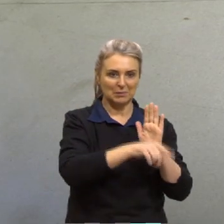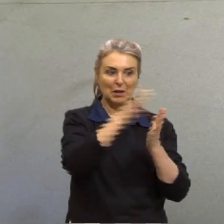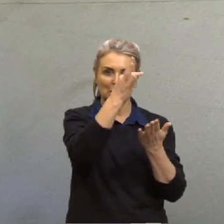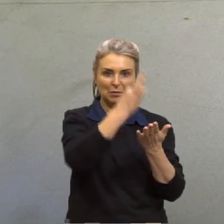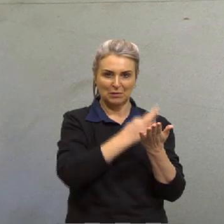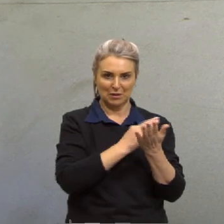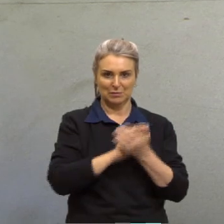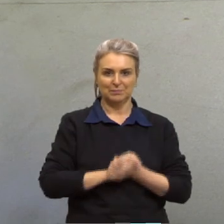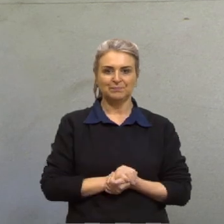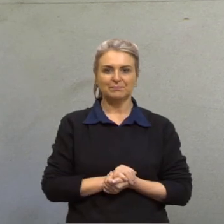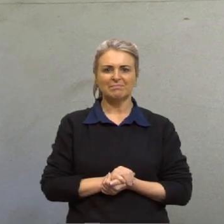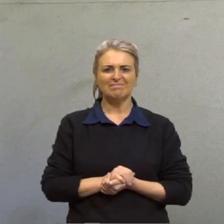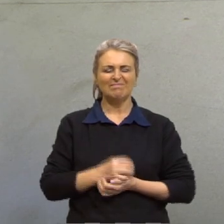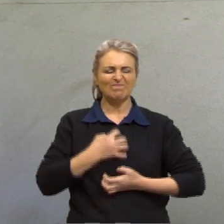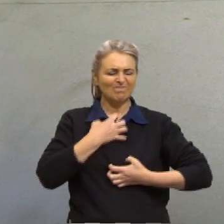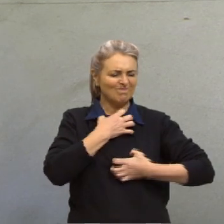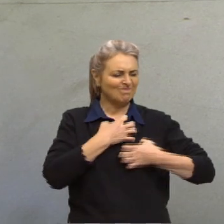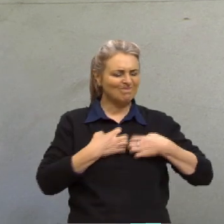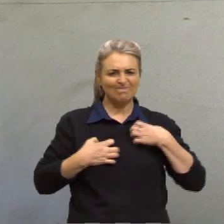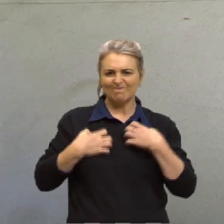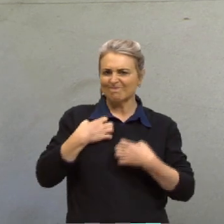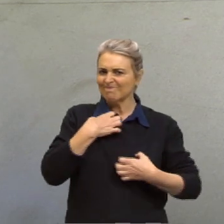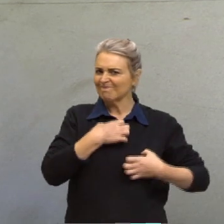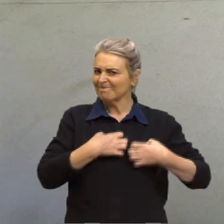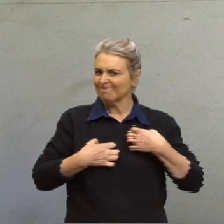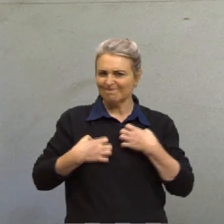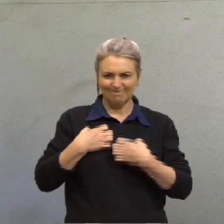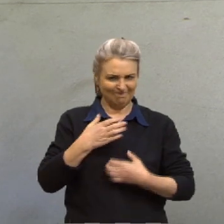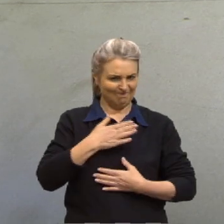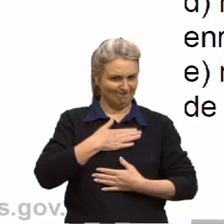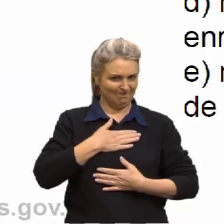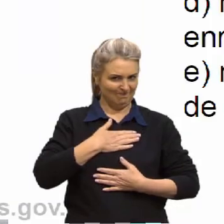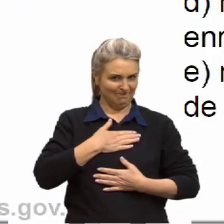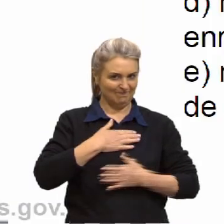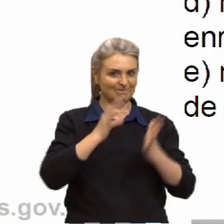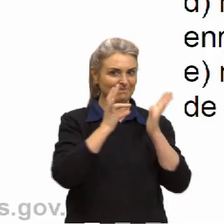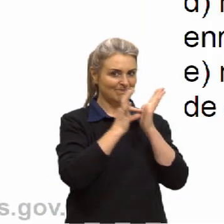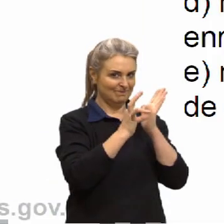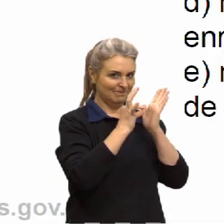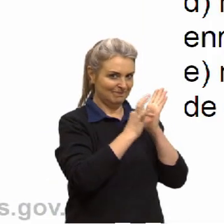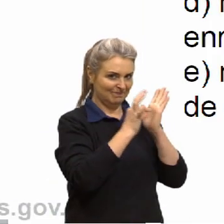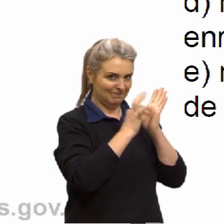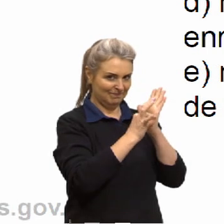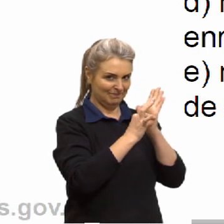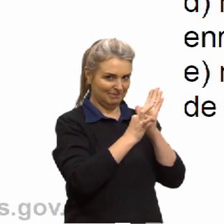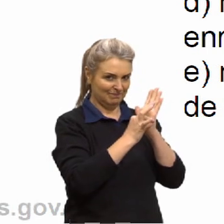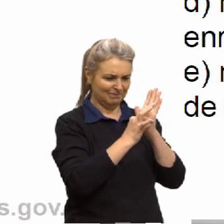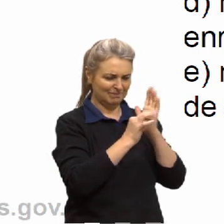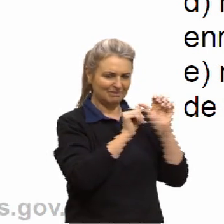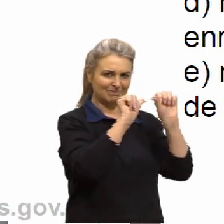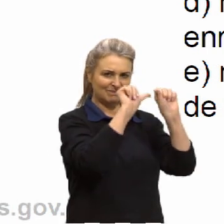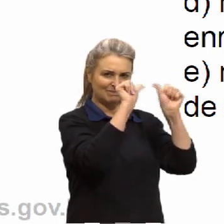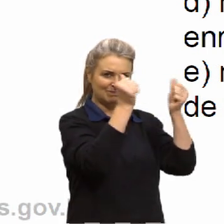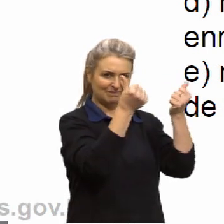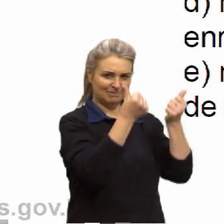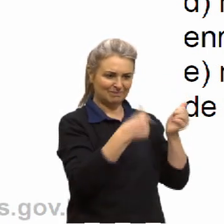A inquietação existencial do autor com a autoimagem